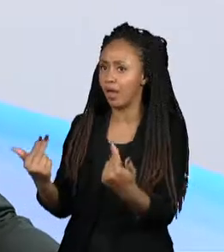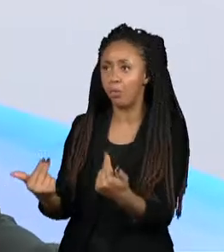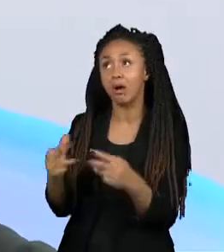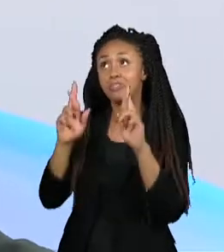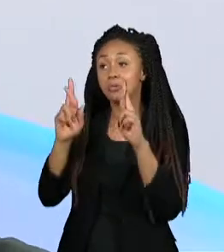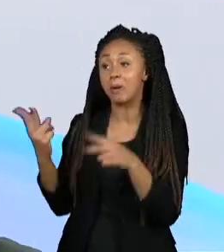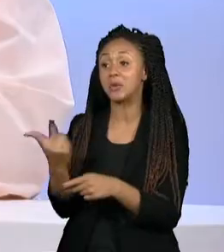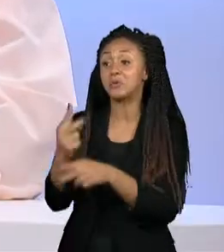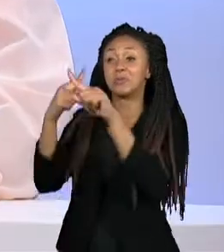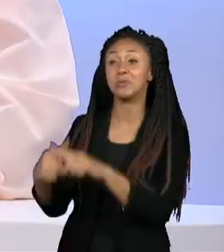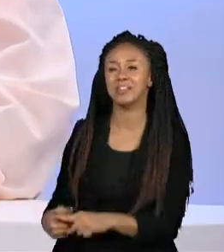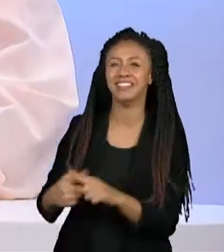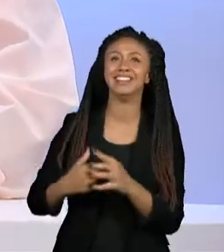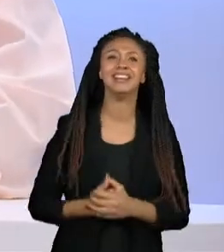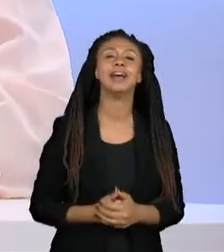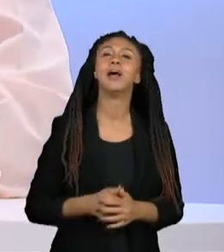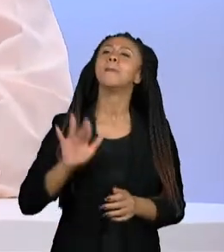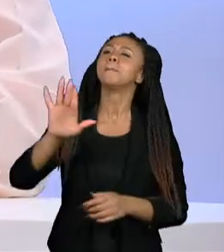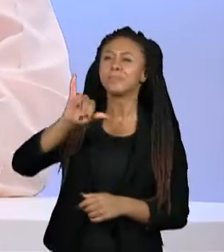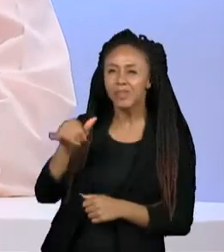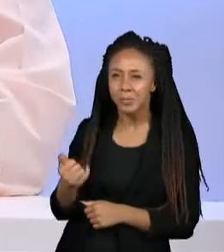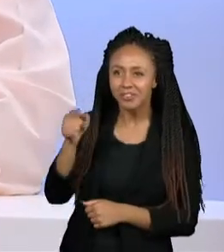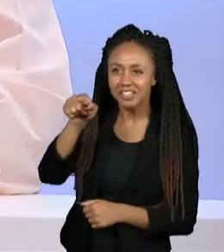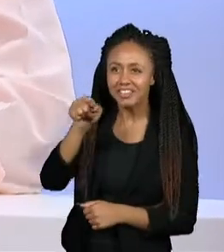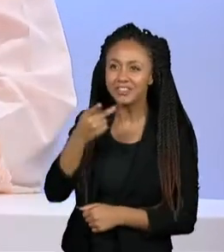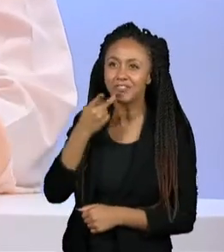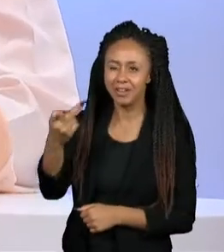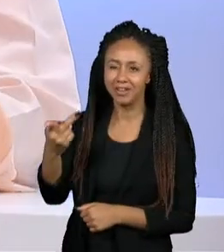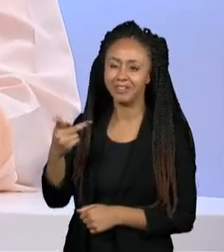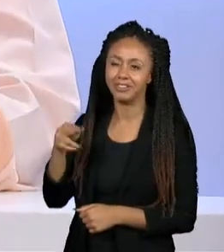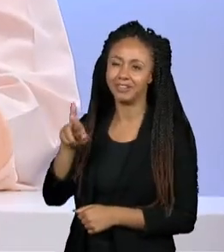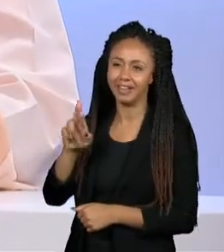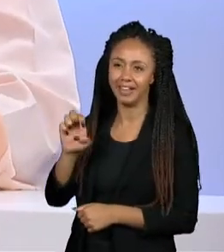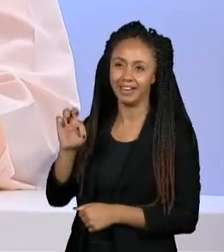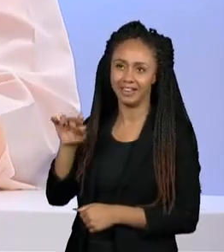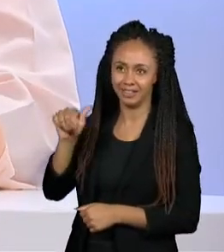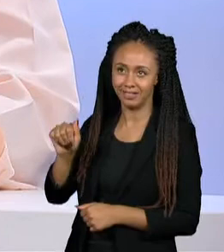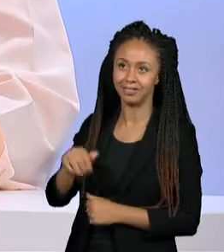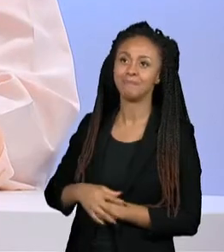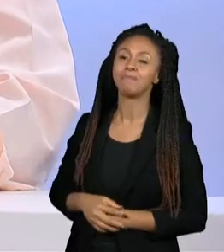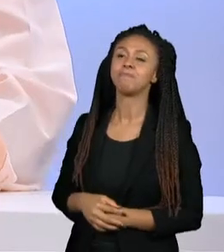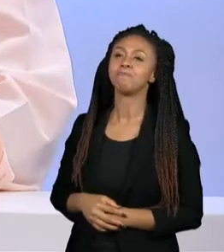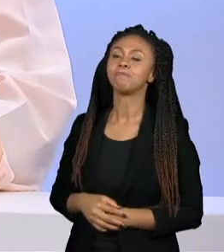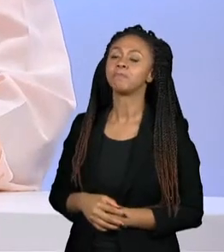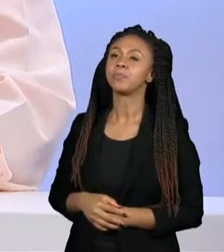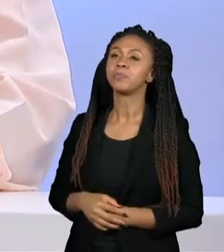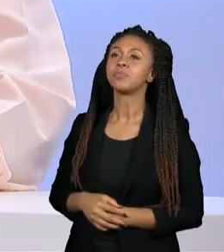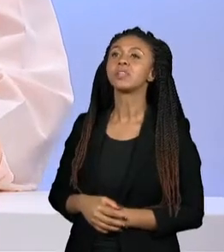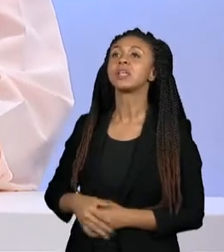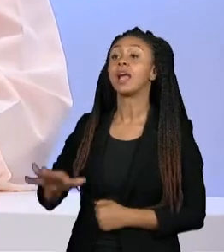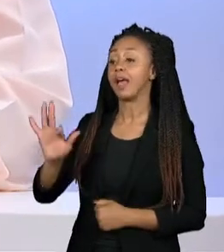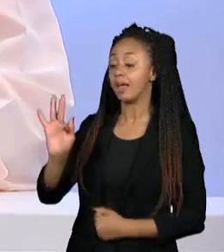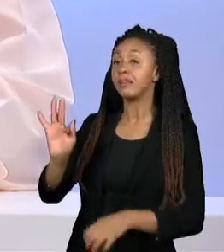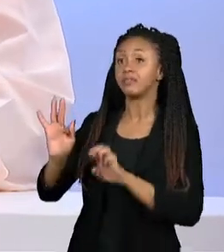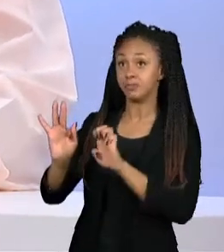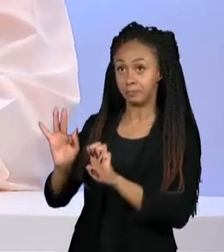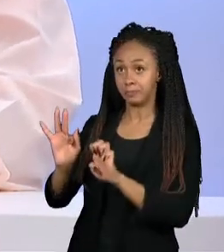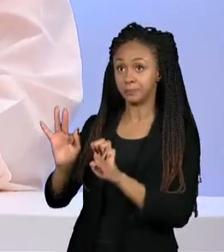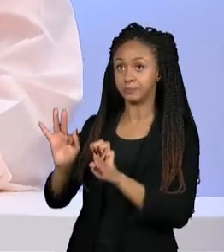Legal. Lucas, pegando carona na pergunta da Renata, a Fórmula E